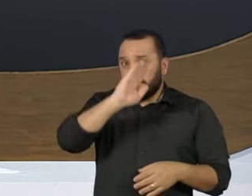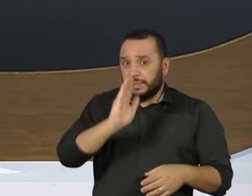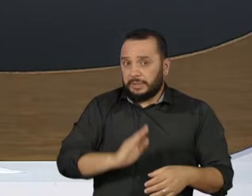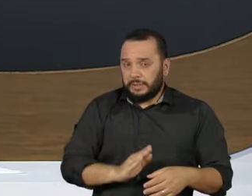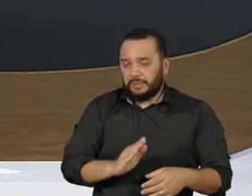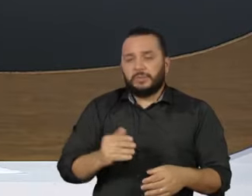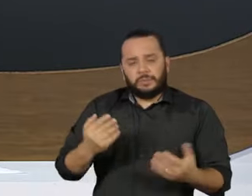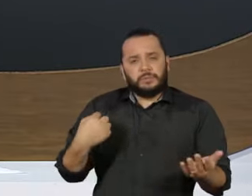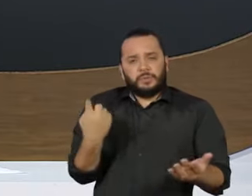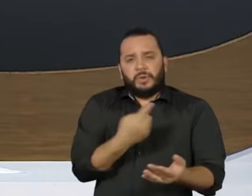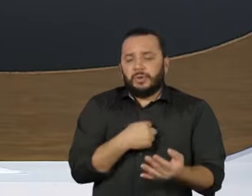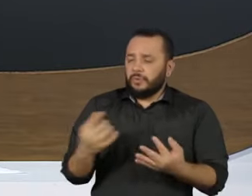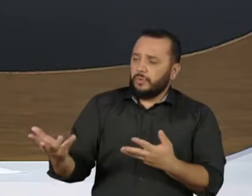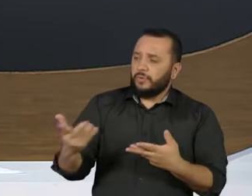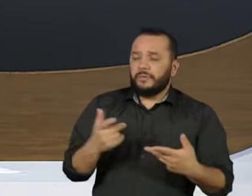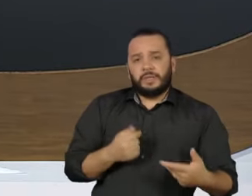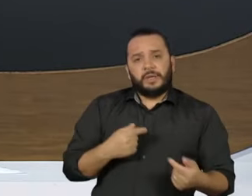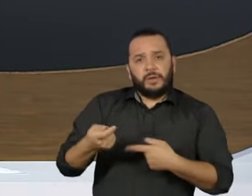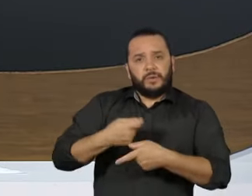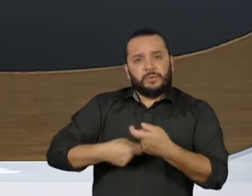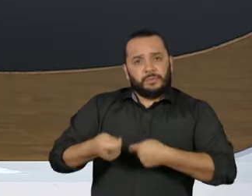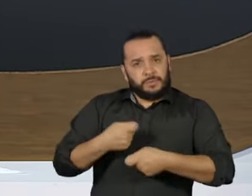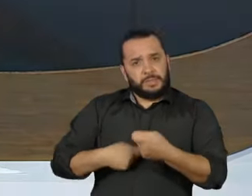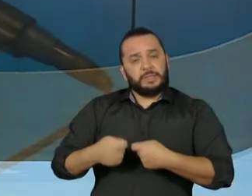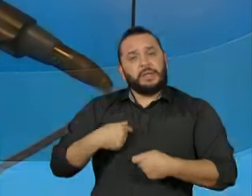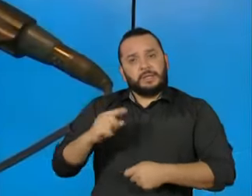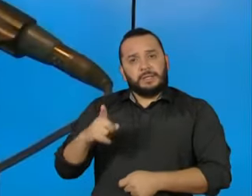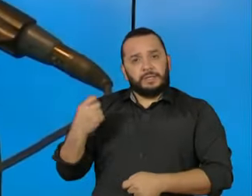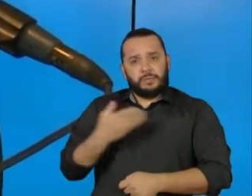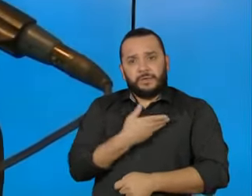e ex-governador do Espírito Santo, Paulo Artung.